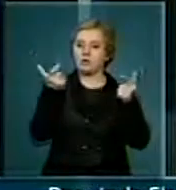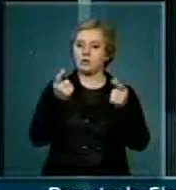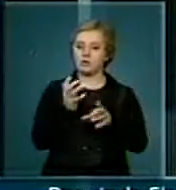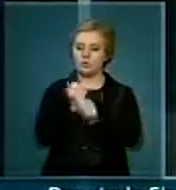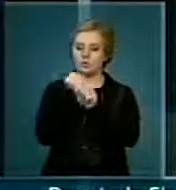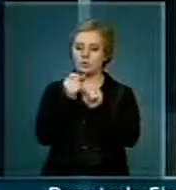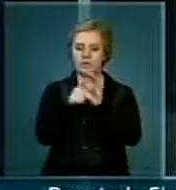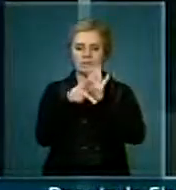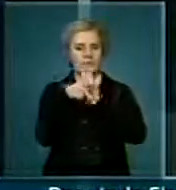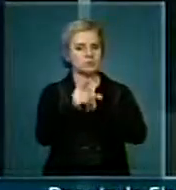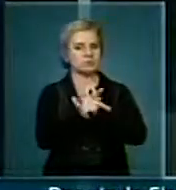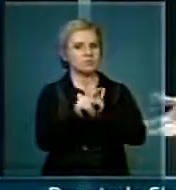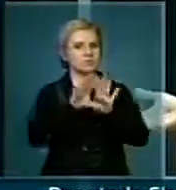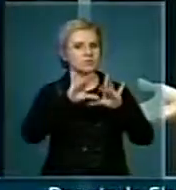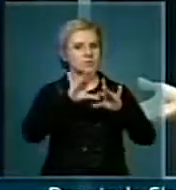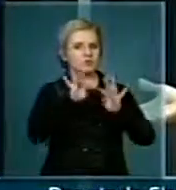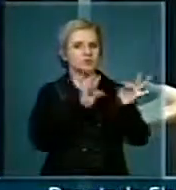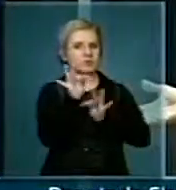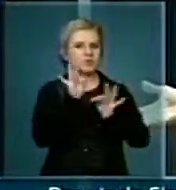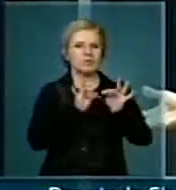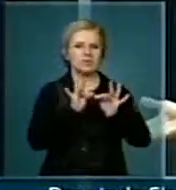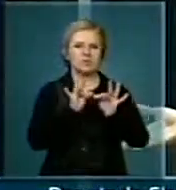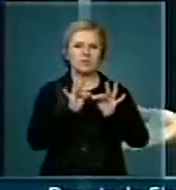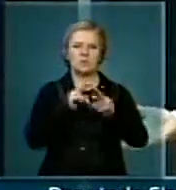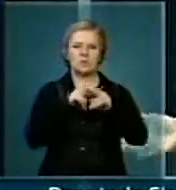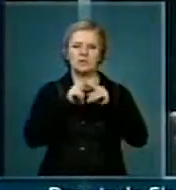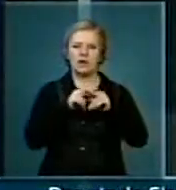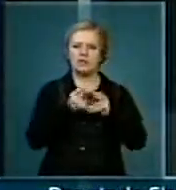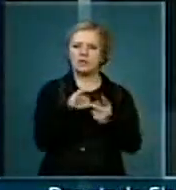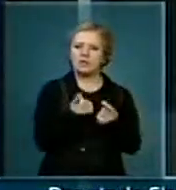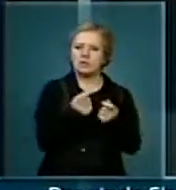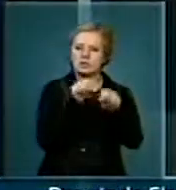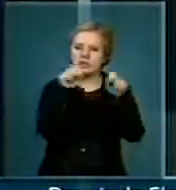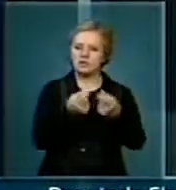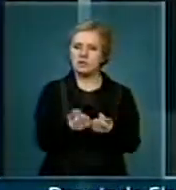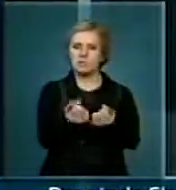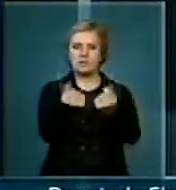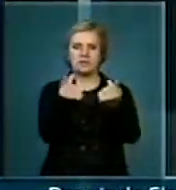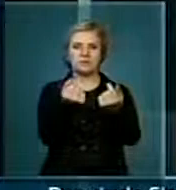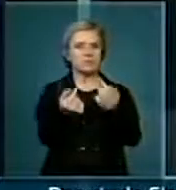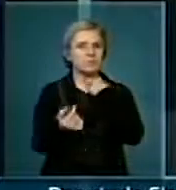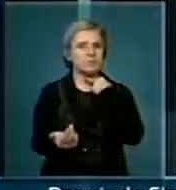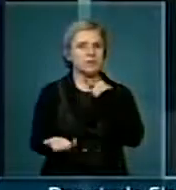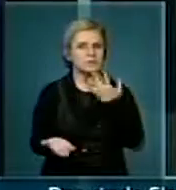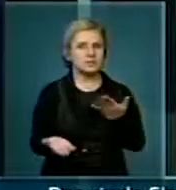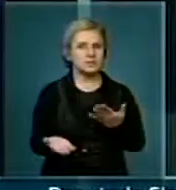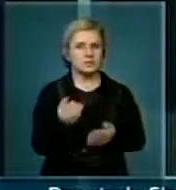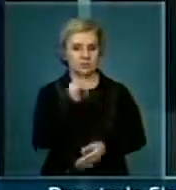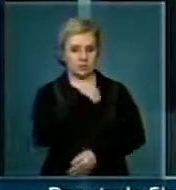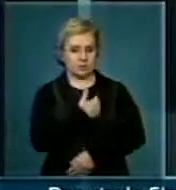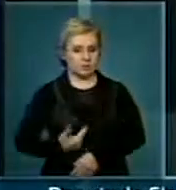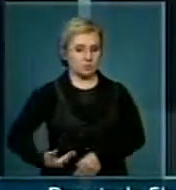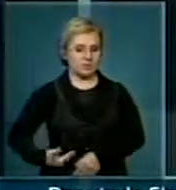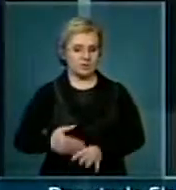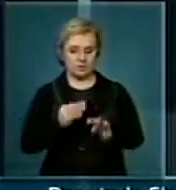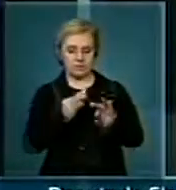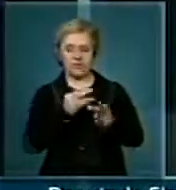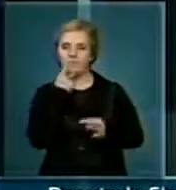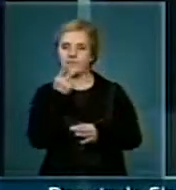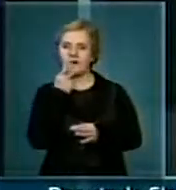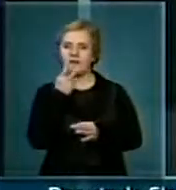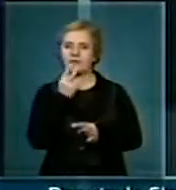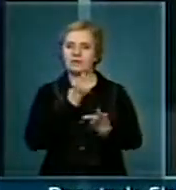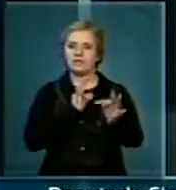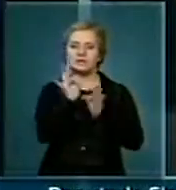orçamentária, muito menos de despenho financeiro. Ora, isso é uma contradição. Se o governo acha que a área de tecnologia, a área de ciência do país não pode ser